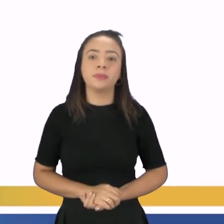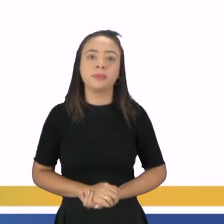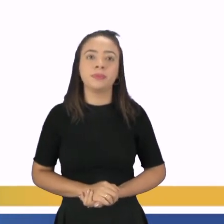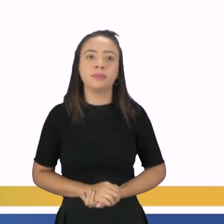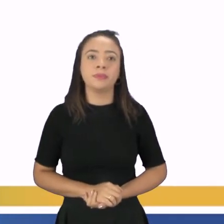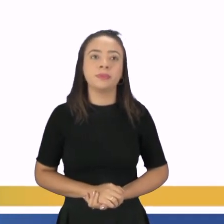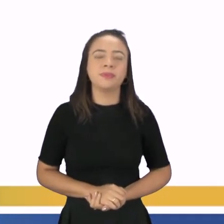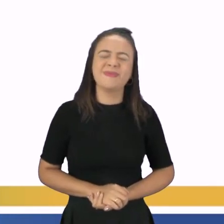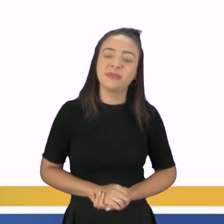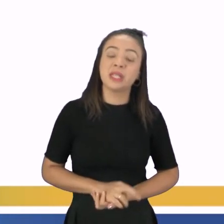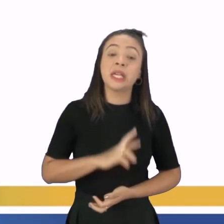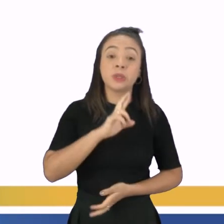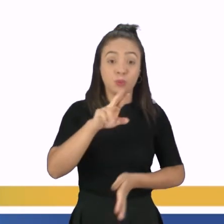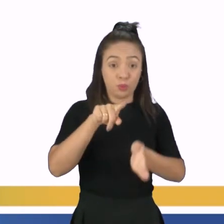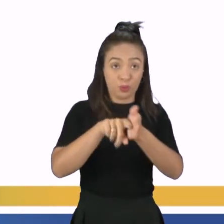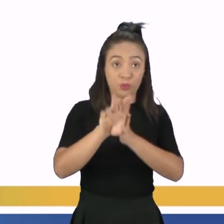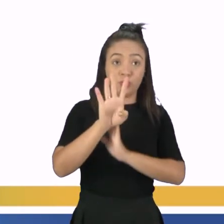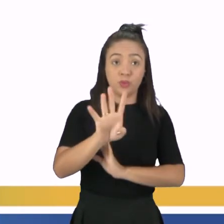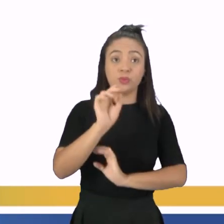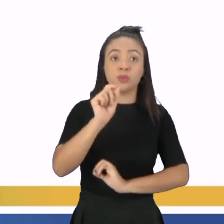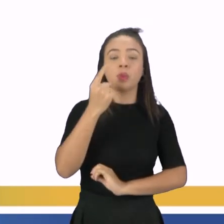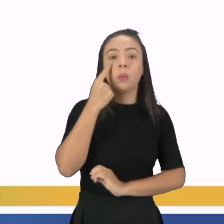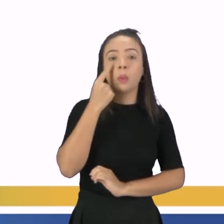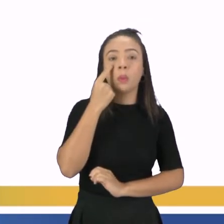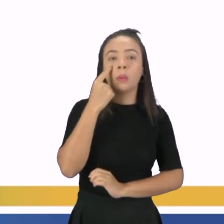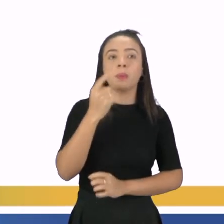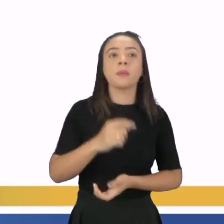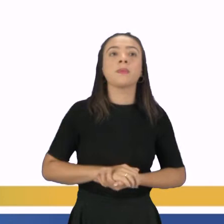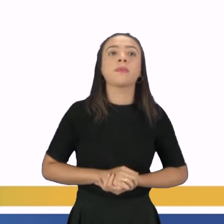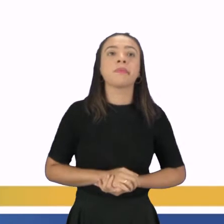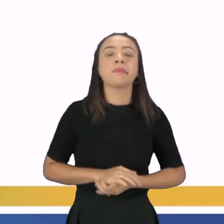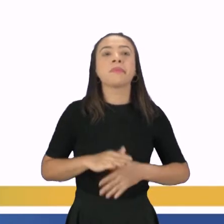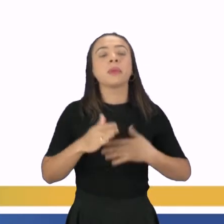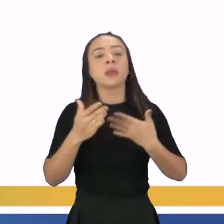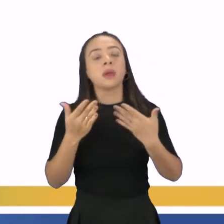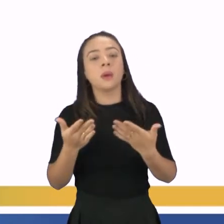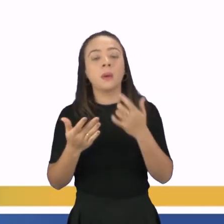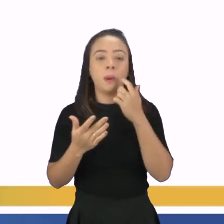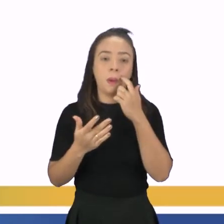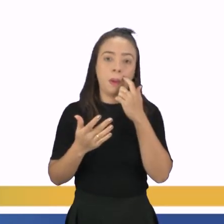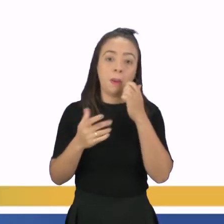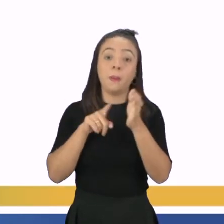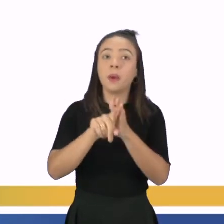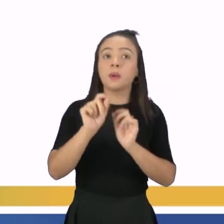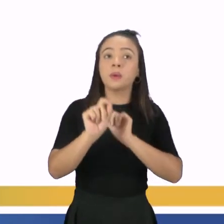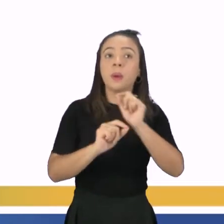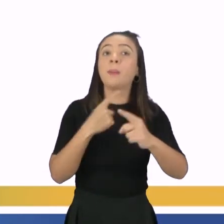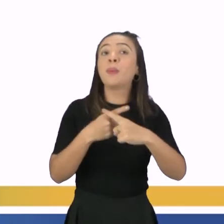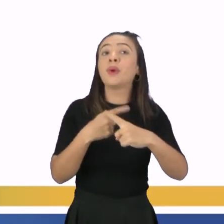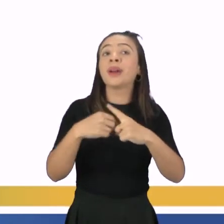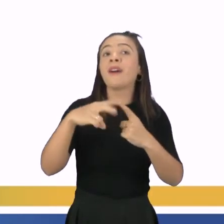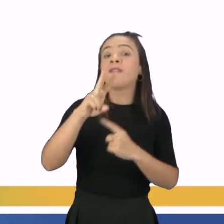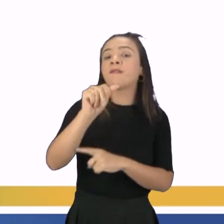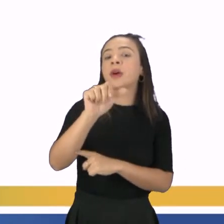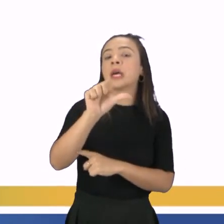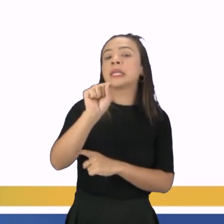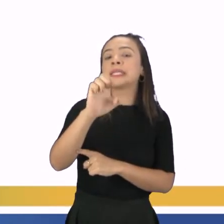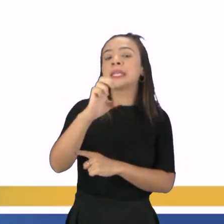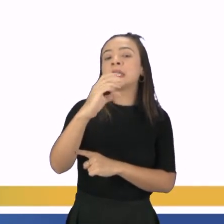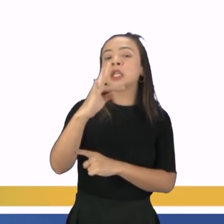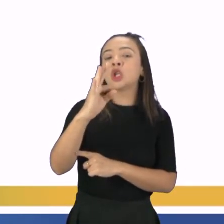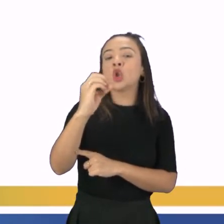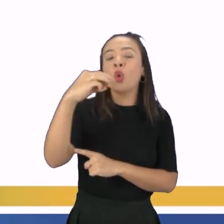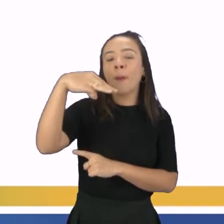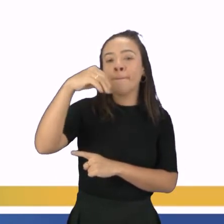E a resposta da questão número 4 Tá aí na telinha pra vocês também, tá? A questão número 4 pergunta Por que que a vasectomia é um